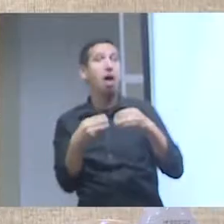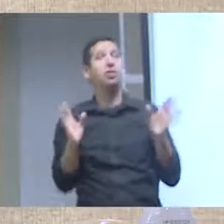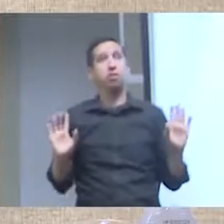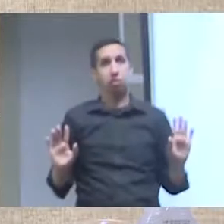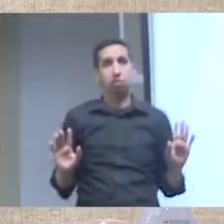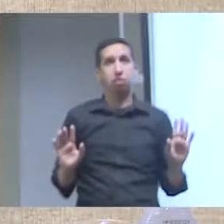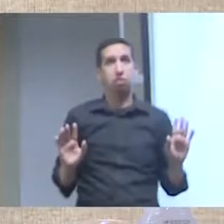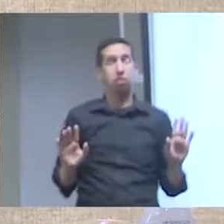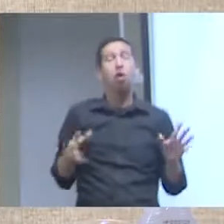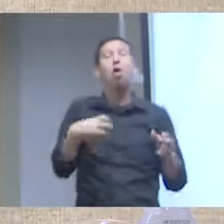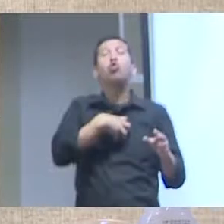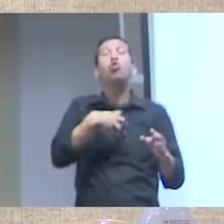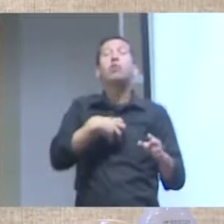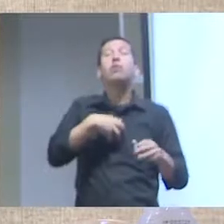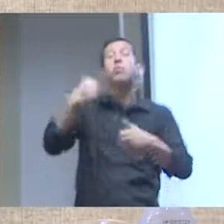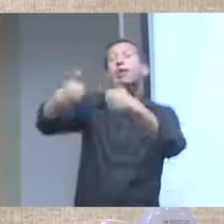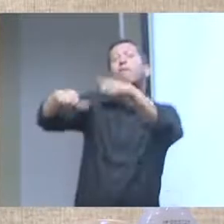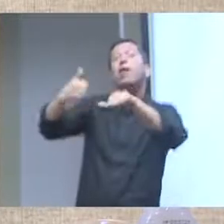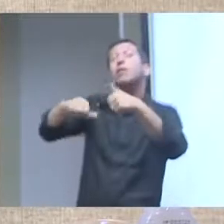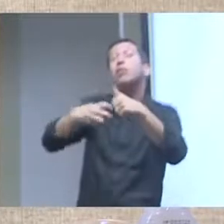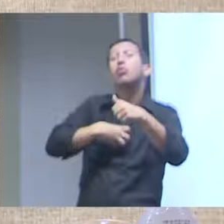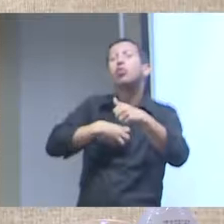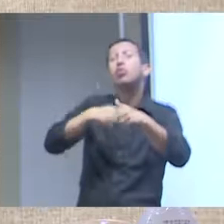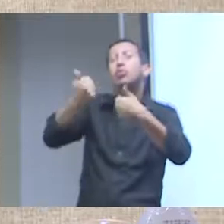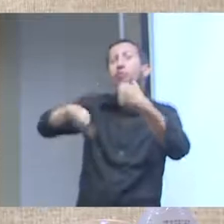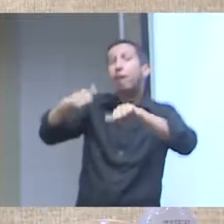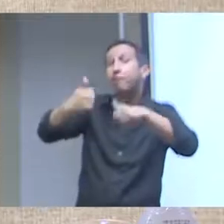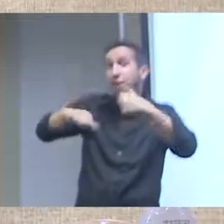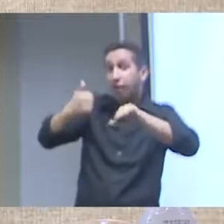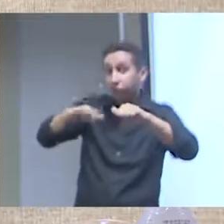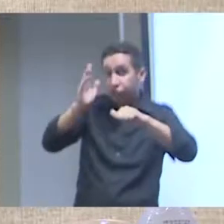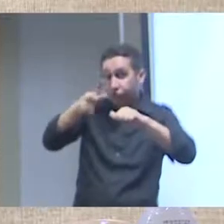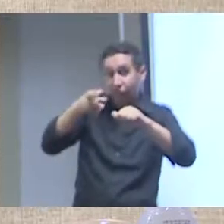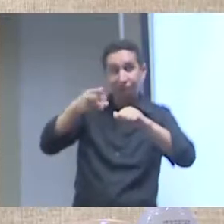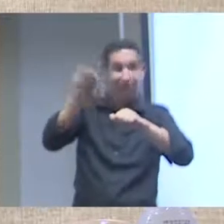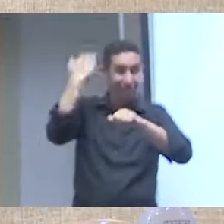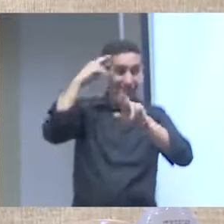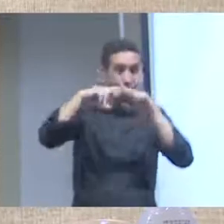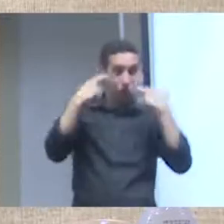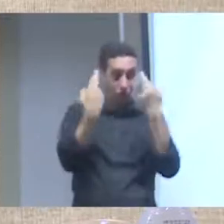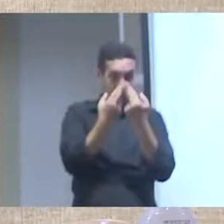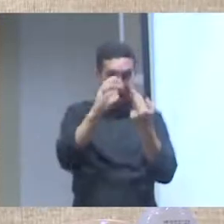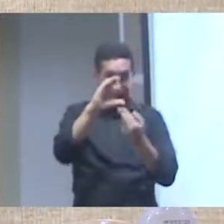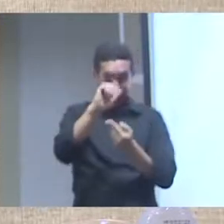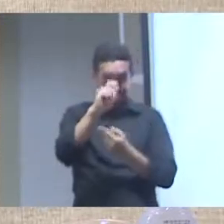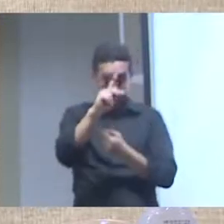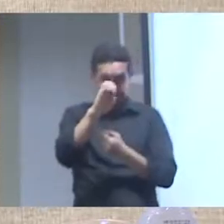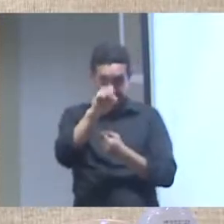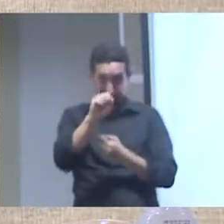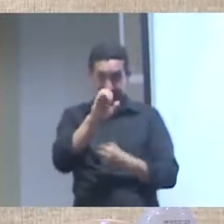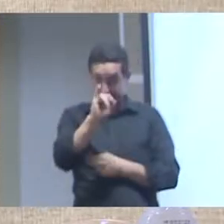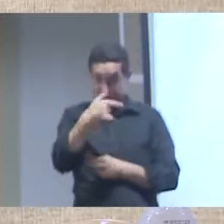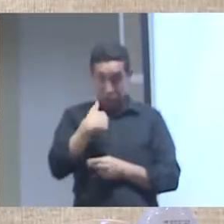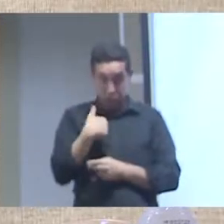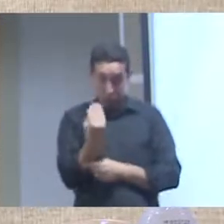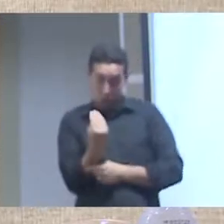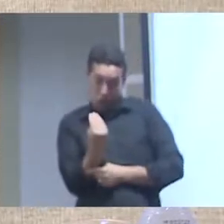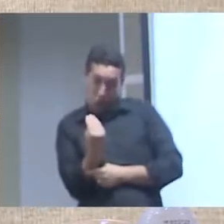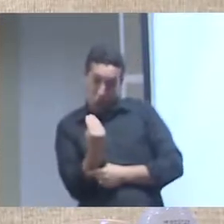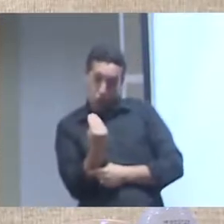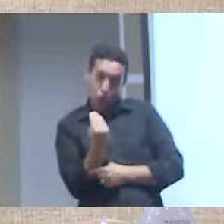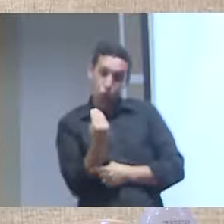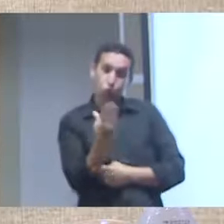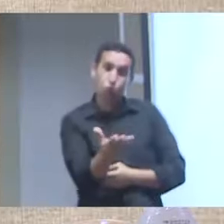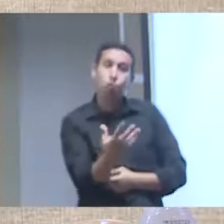postas aí nisso as formas de avaliação a gente discutiu isso na reunião da CAPES então se eu não